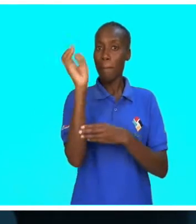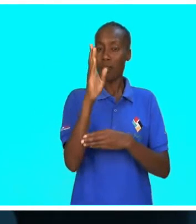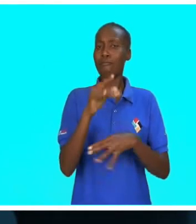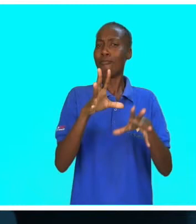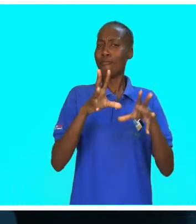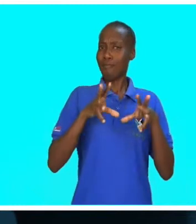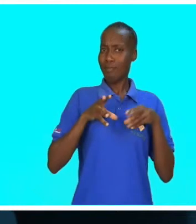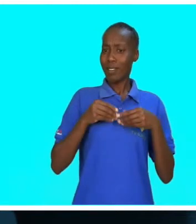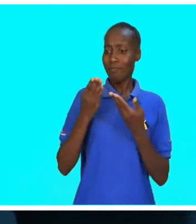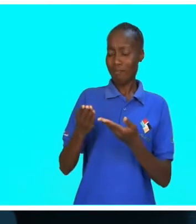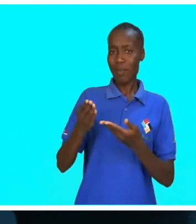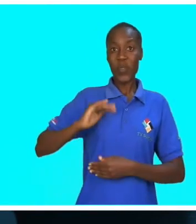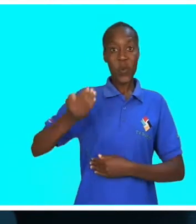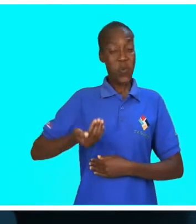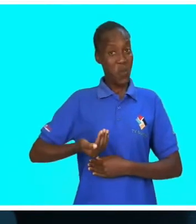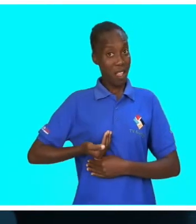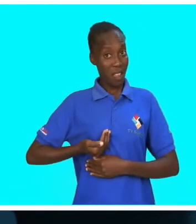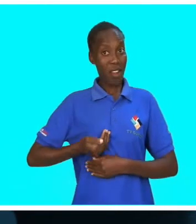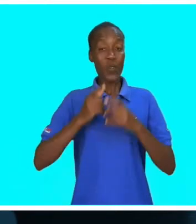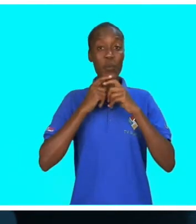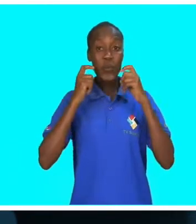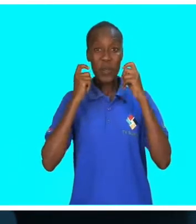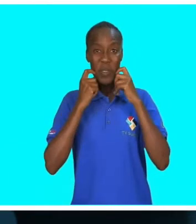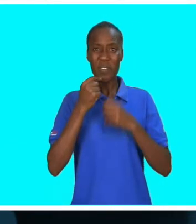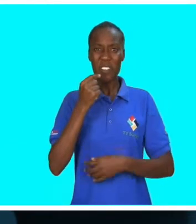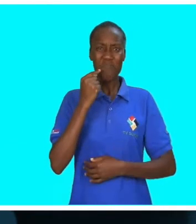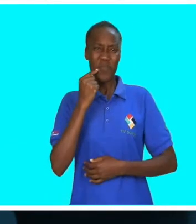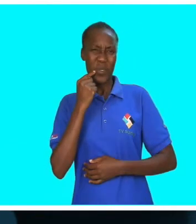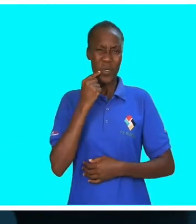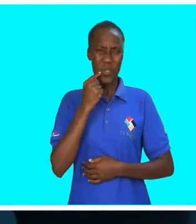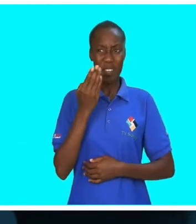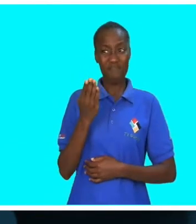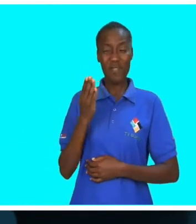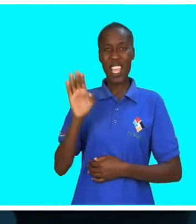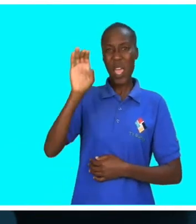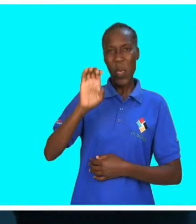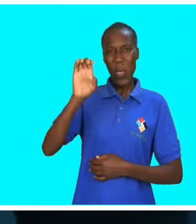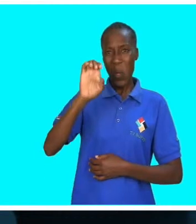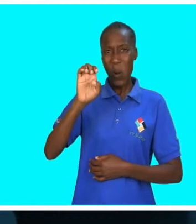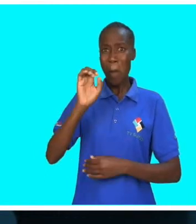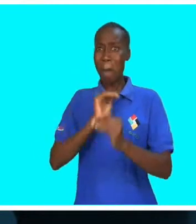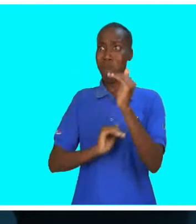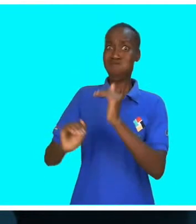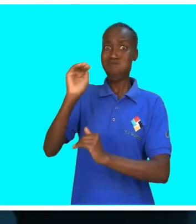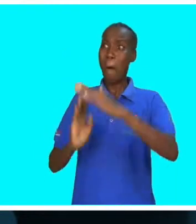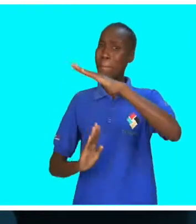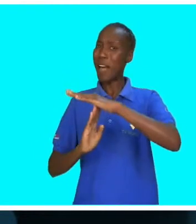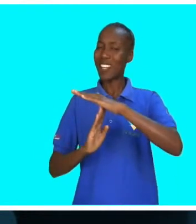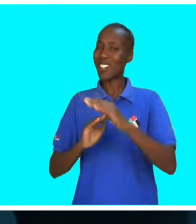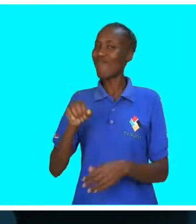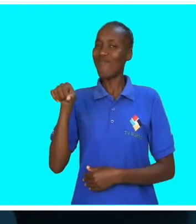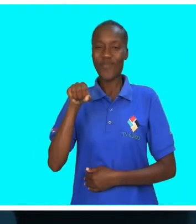nas qualidades da aposta moçambicana e não tem dúvidas que a Europa não será o